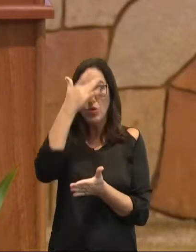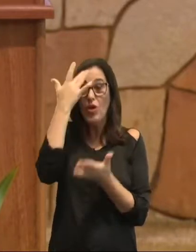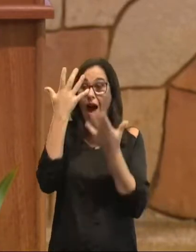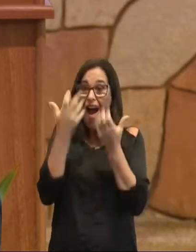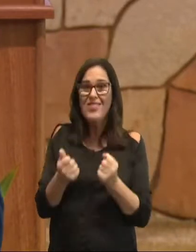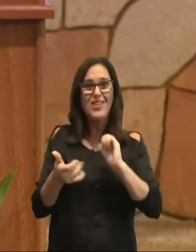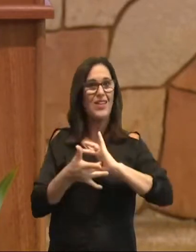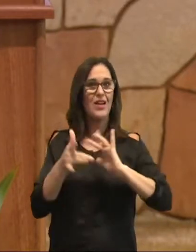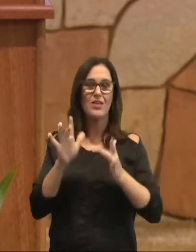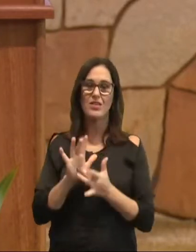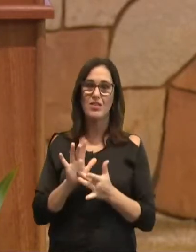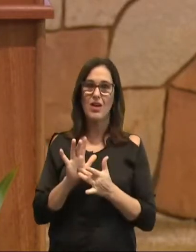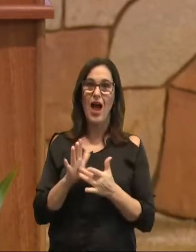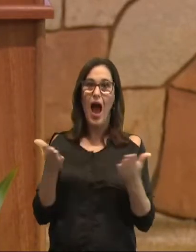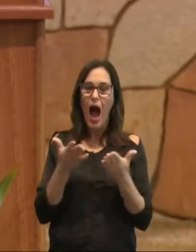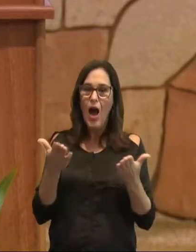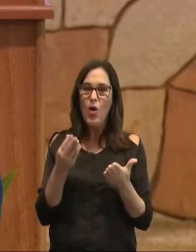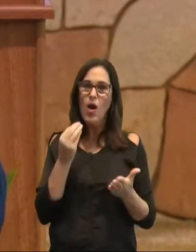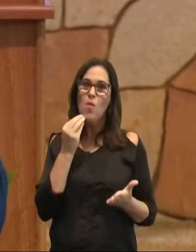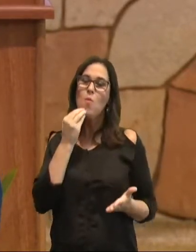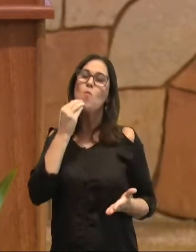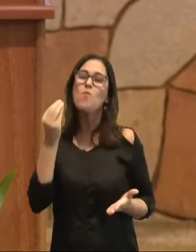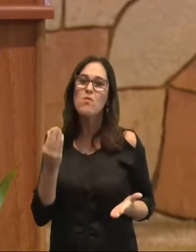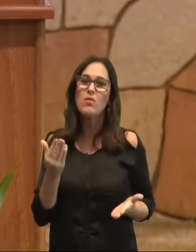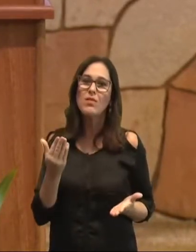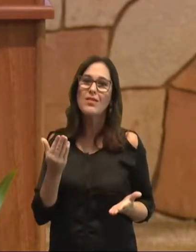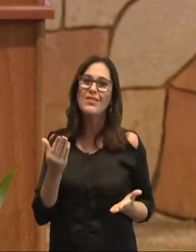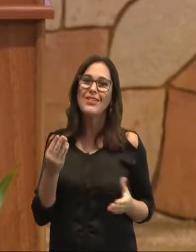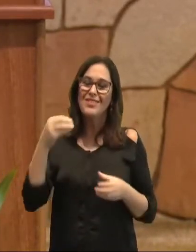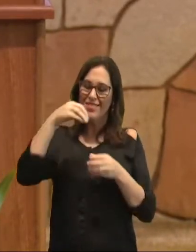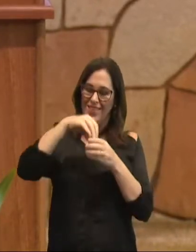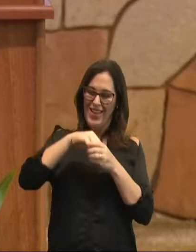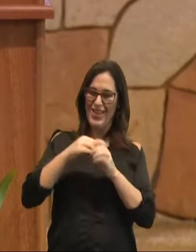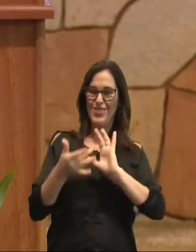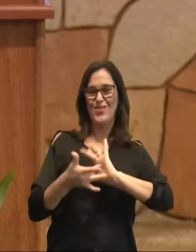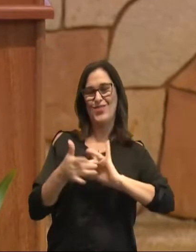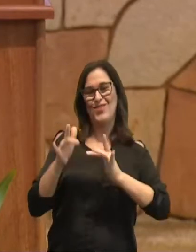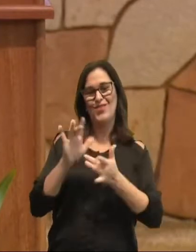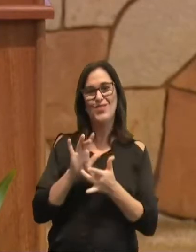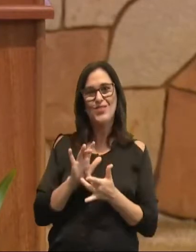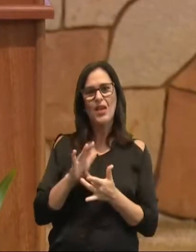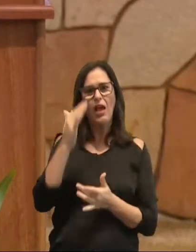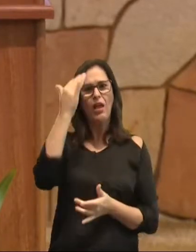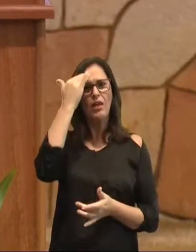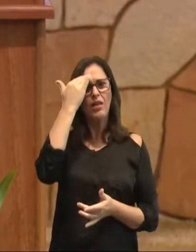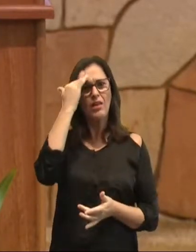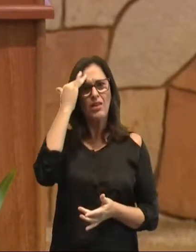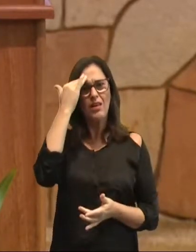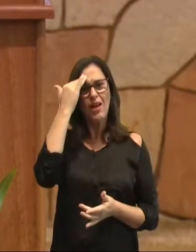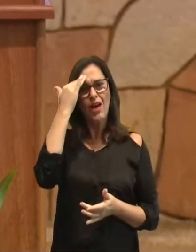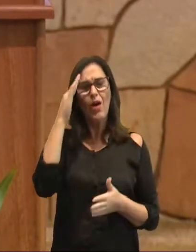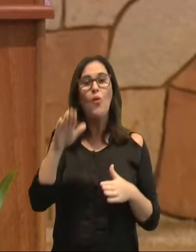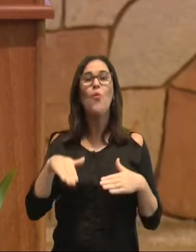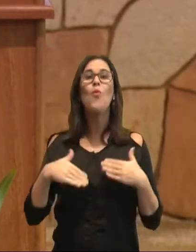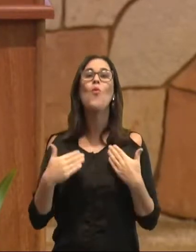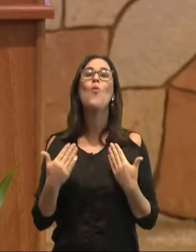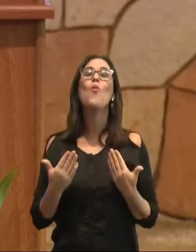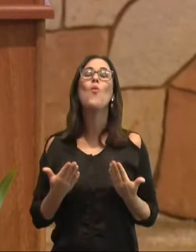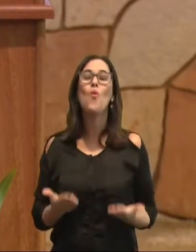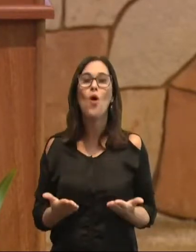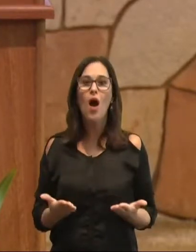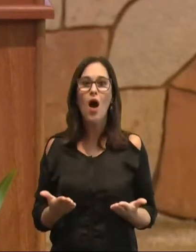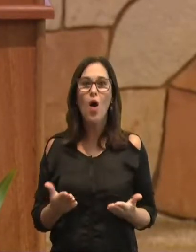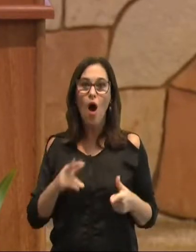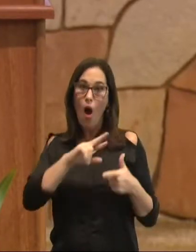Agora é preferível que nós estejamos em Cristo e que nós entendamos qual é a